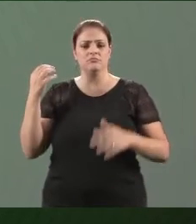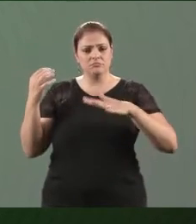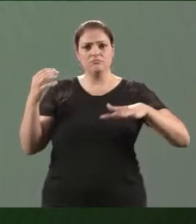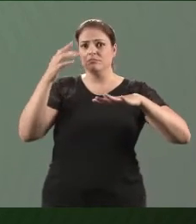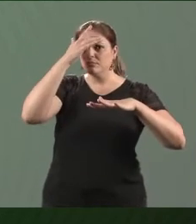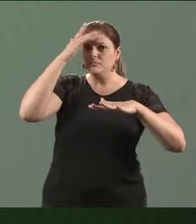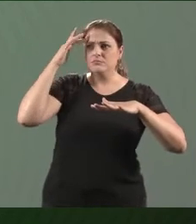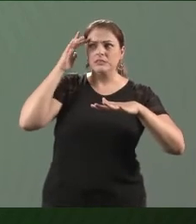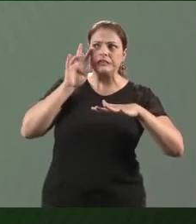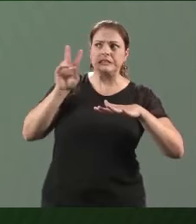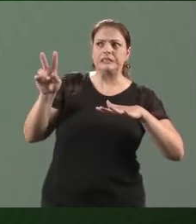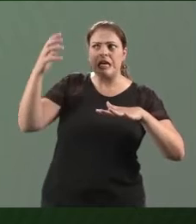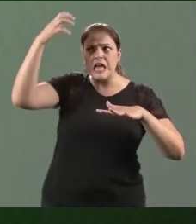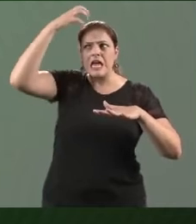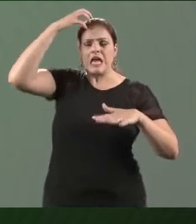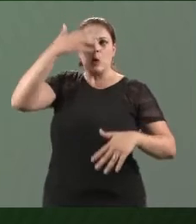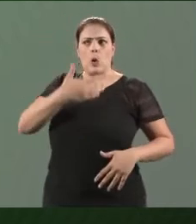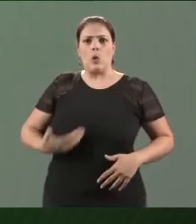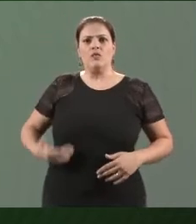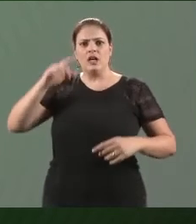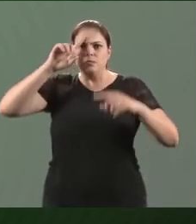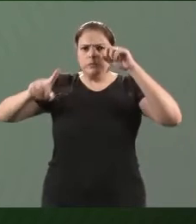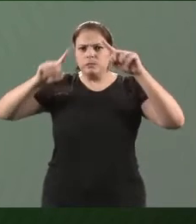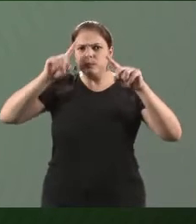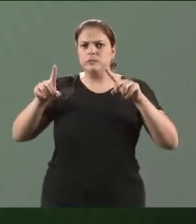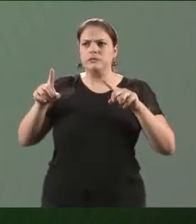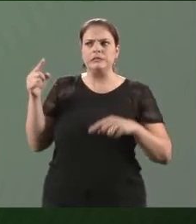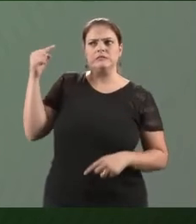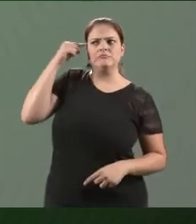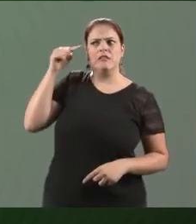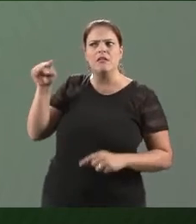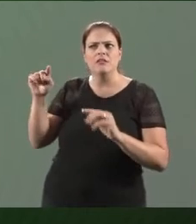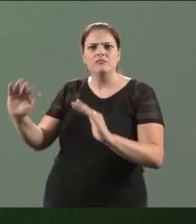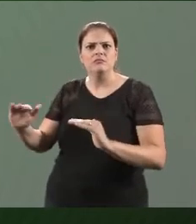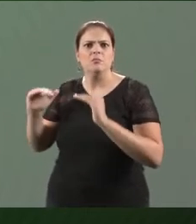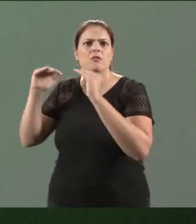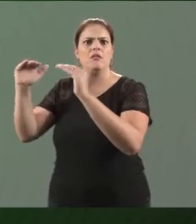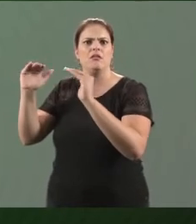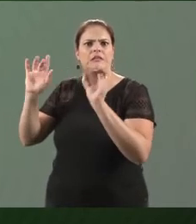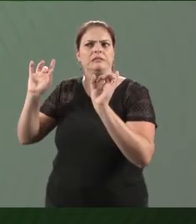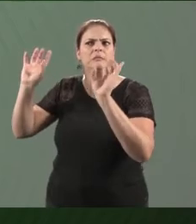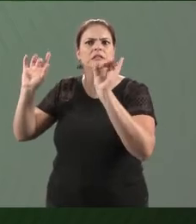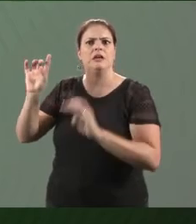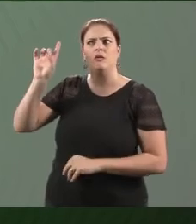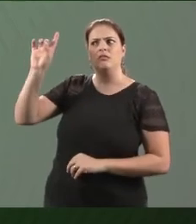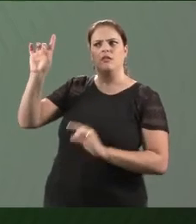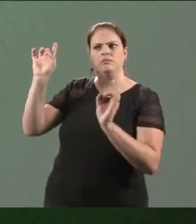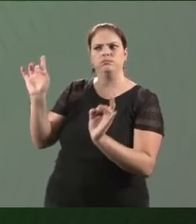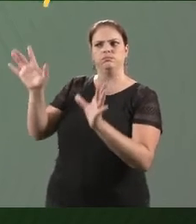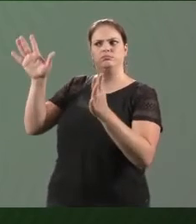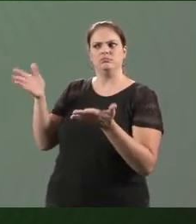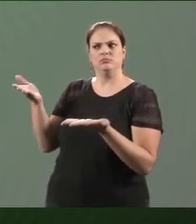o rei, além de ser o governante, era considerado possuidor de alguma característica especial, como o direito divino de